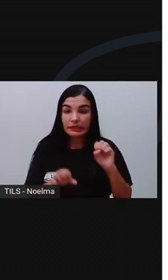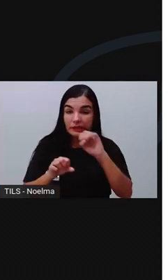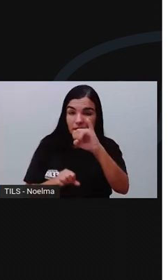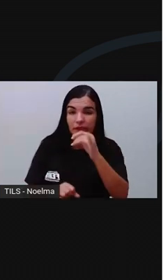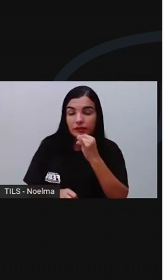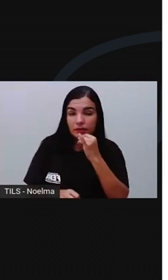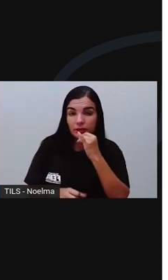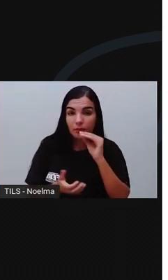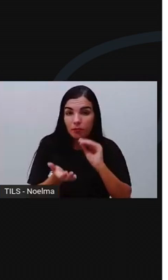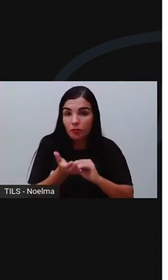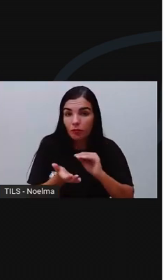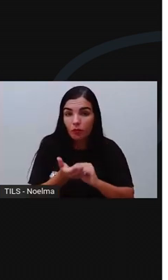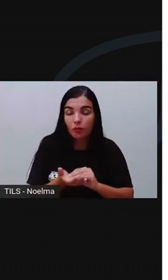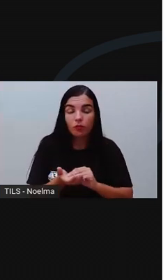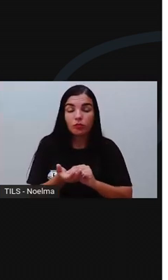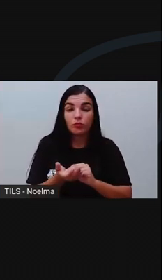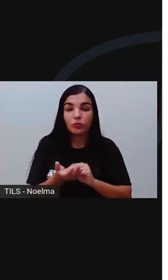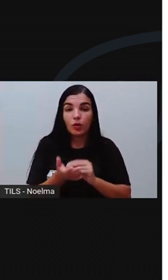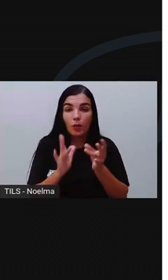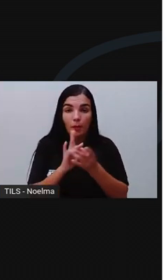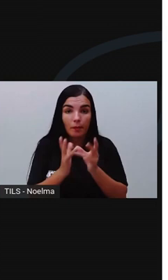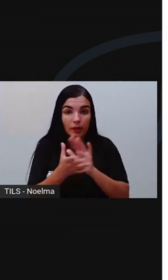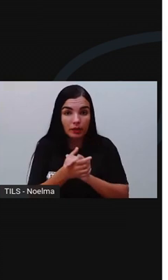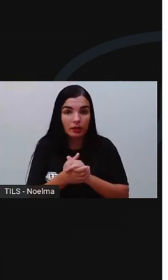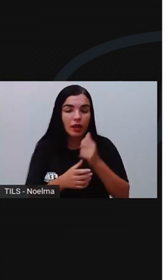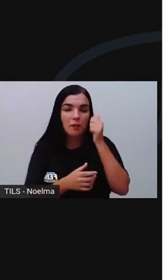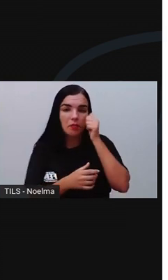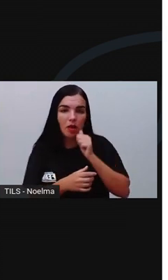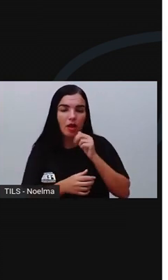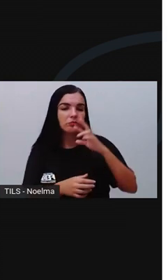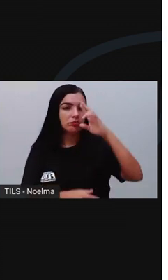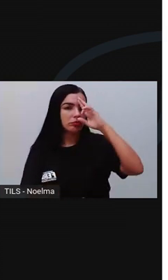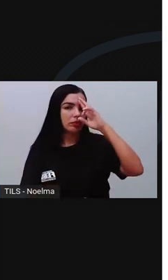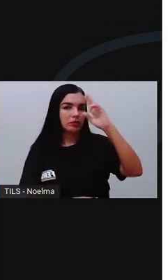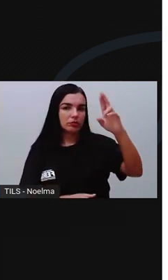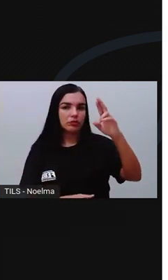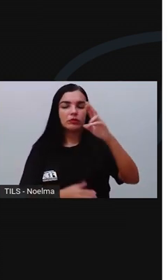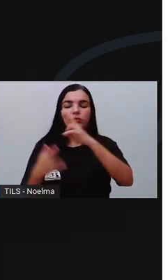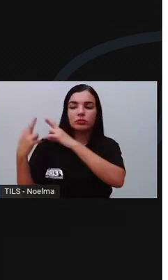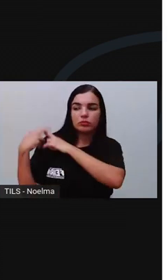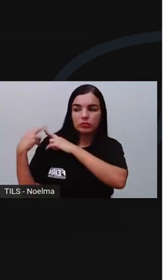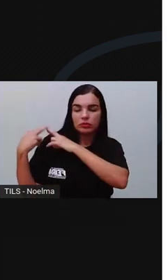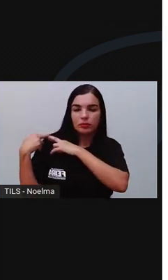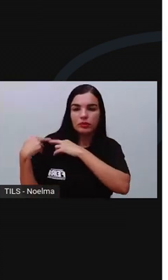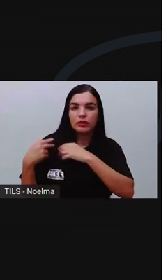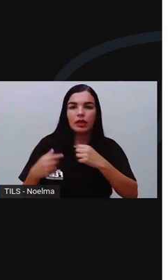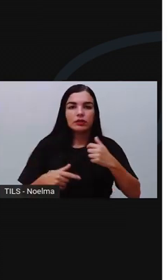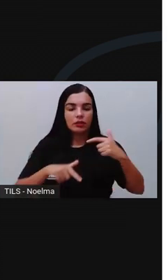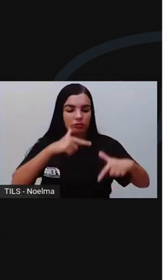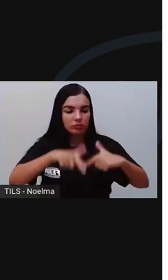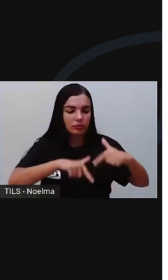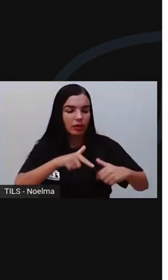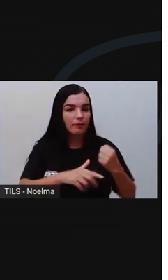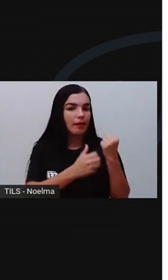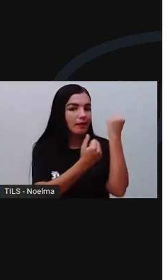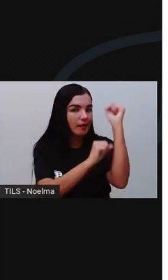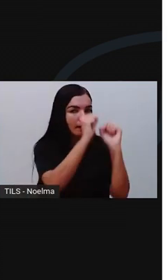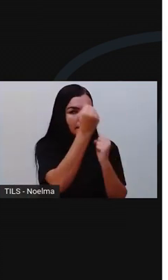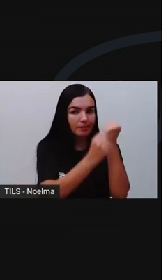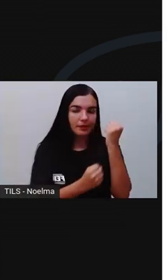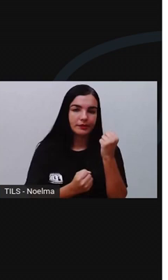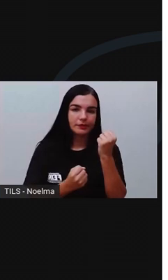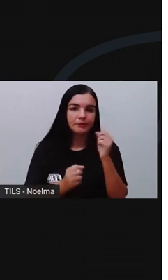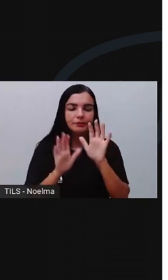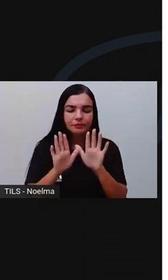maridos, eram elas que assumiam as responsabilidades de bom funcionamento do engenho. Na sociedade nordestina,